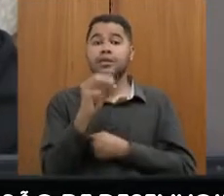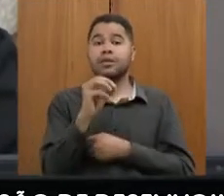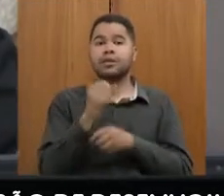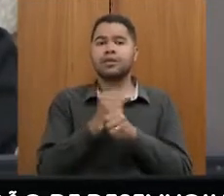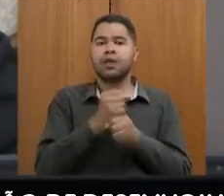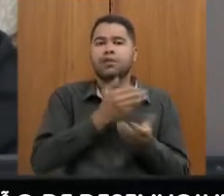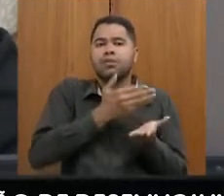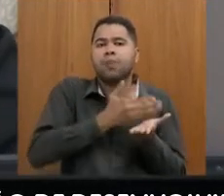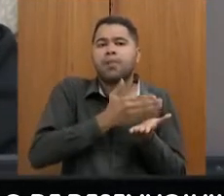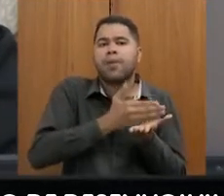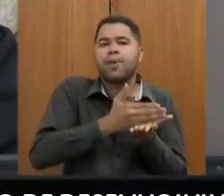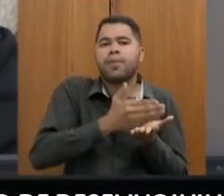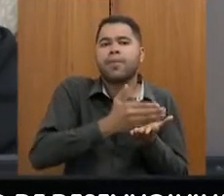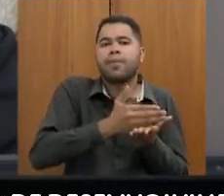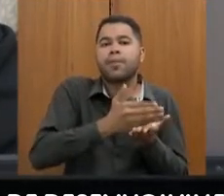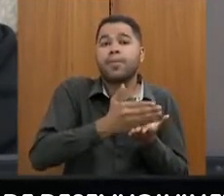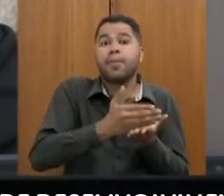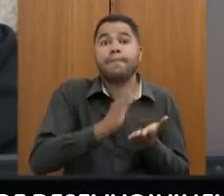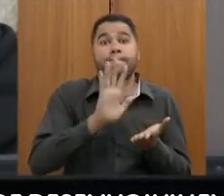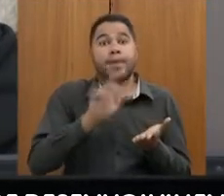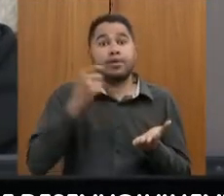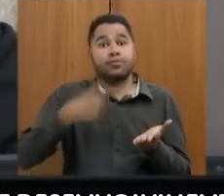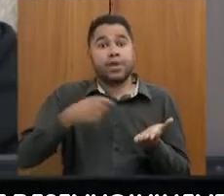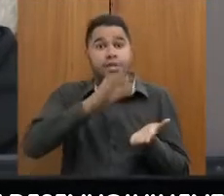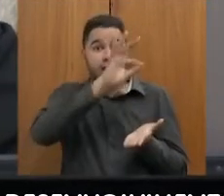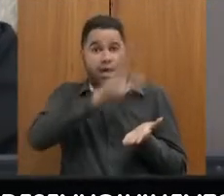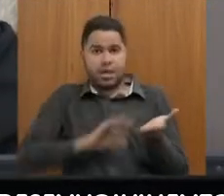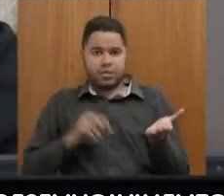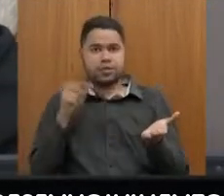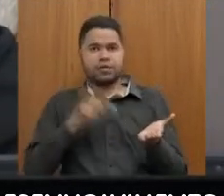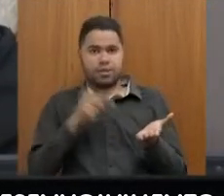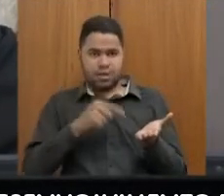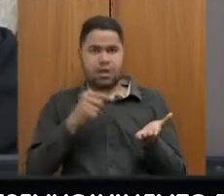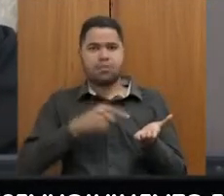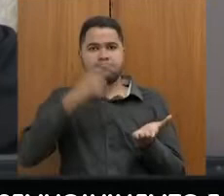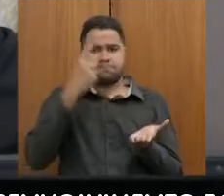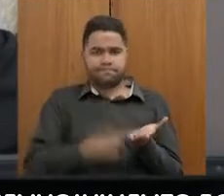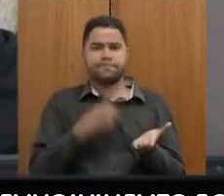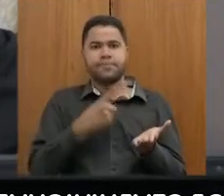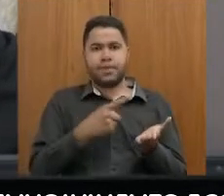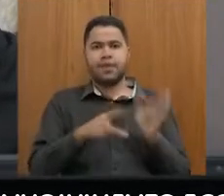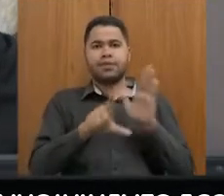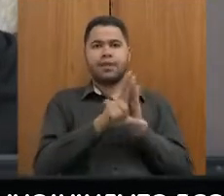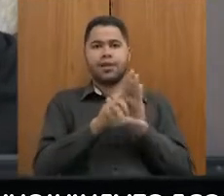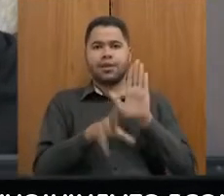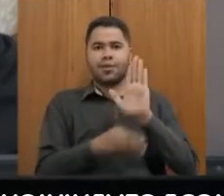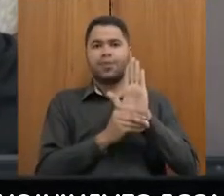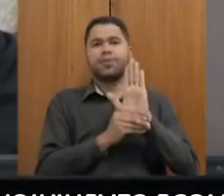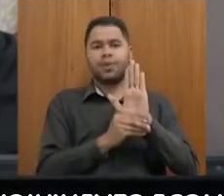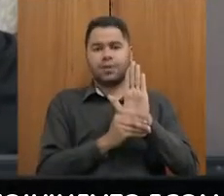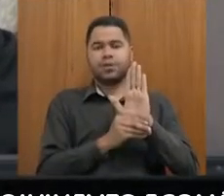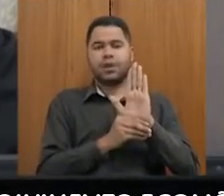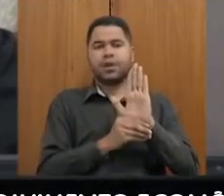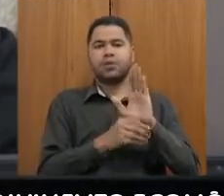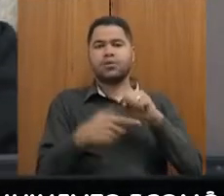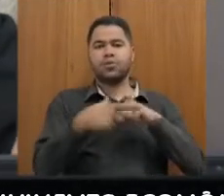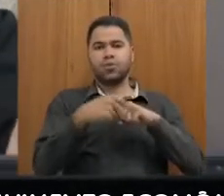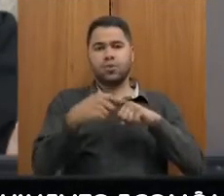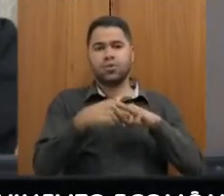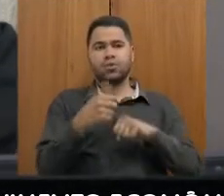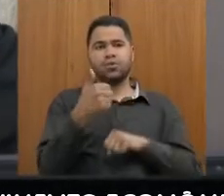a partir da assinatura desse acordo, previsto lá na Lei Complementar 178, no artigo 23.